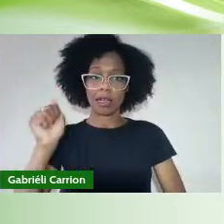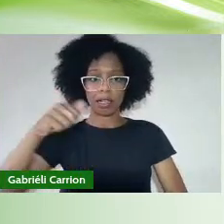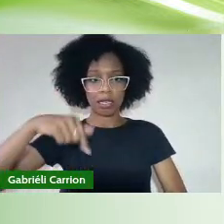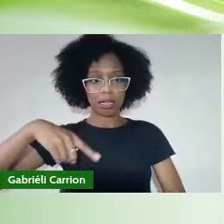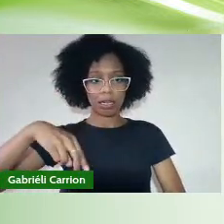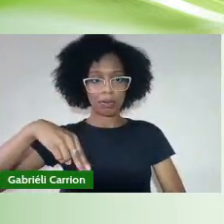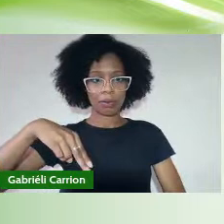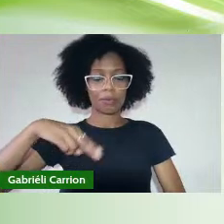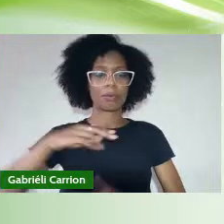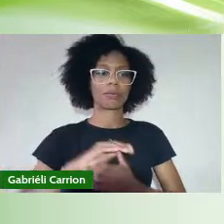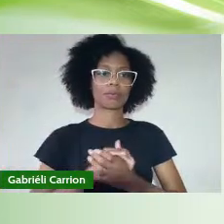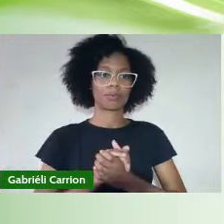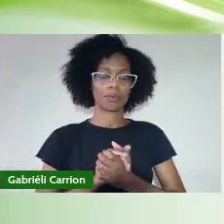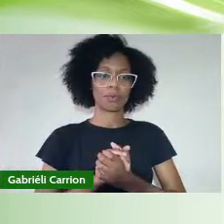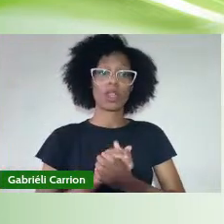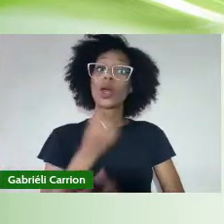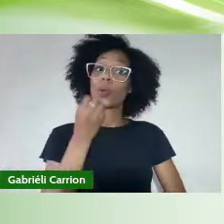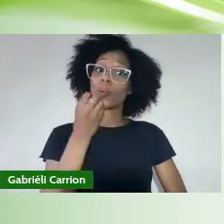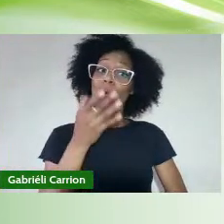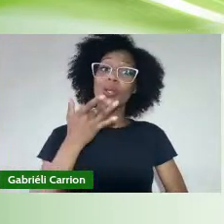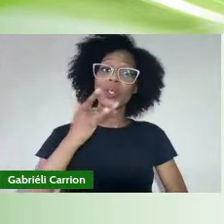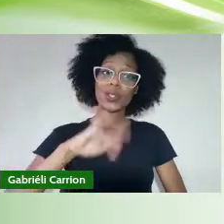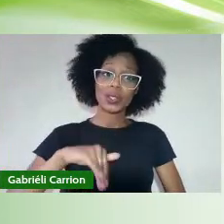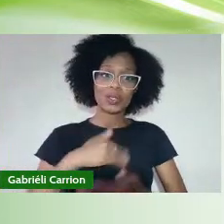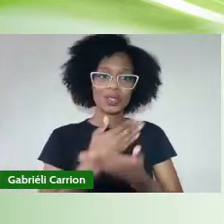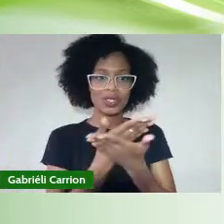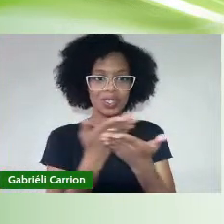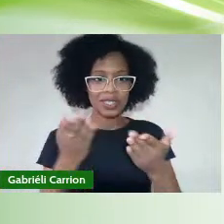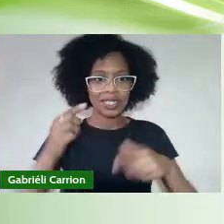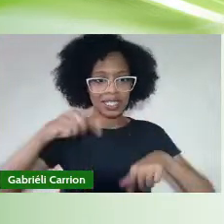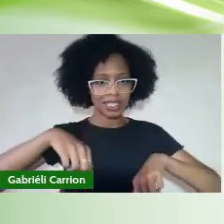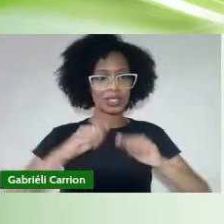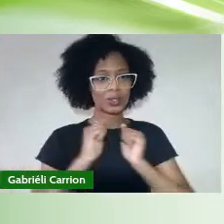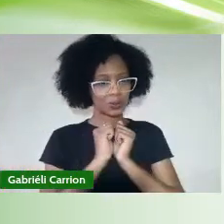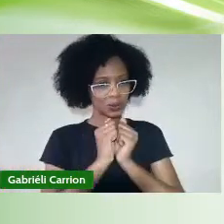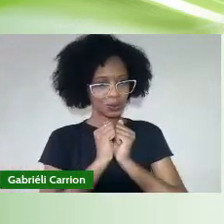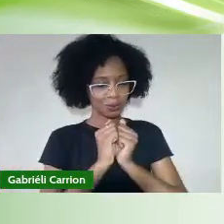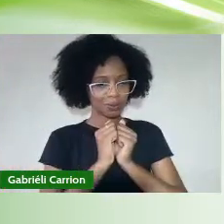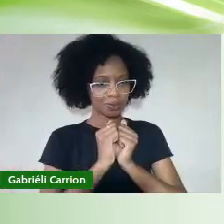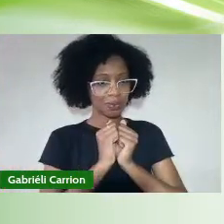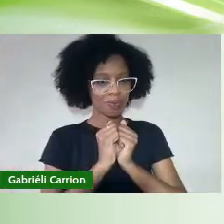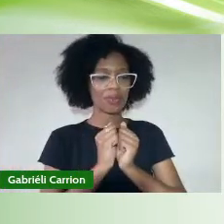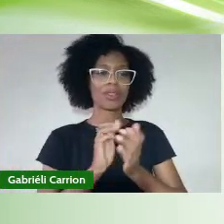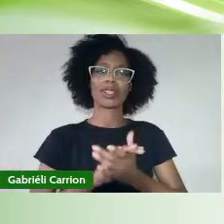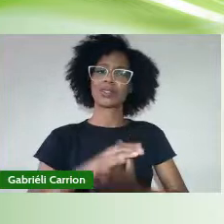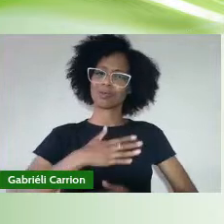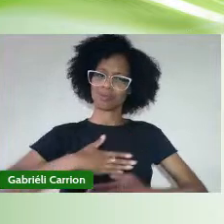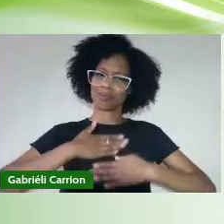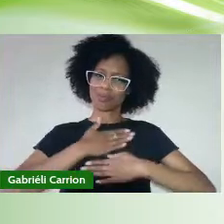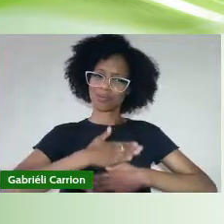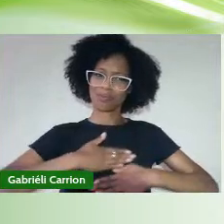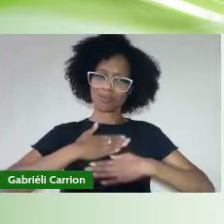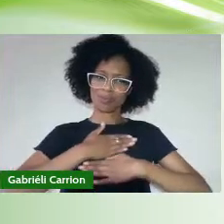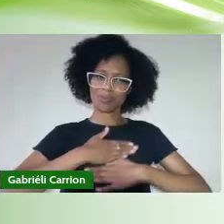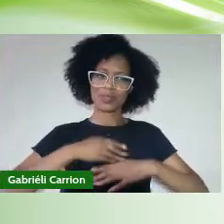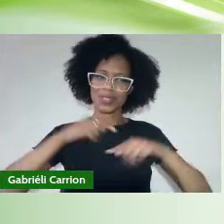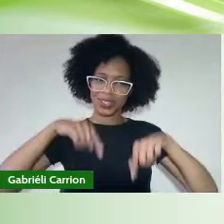Boa tarde a todos, a todos presentes nessa solenidade. Muita satisfação, externo